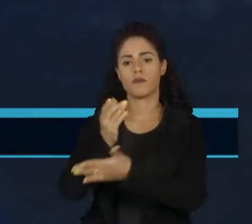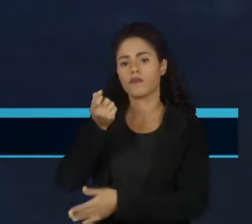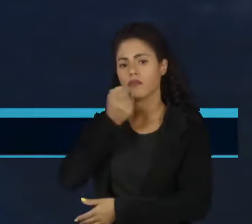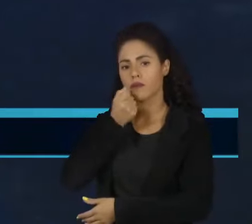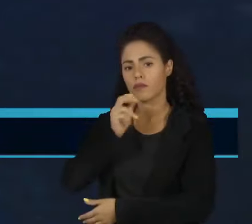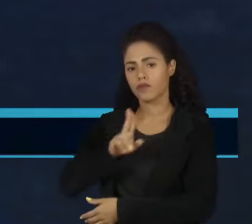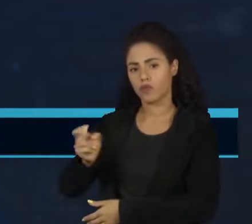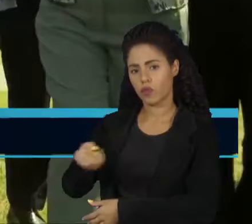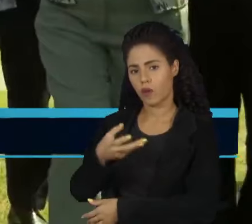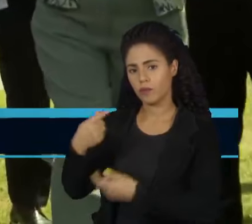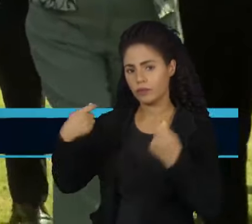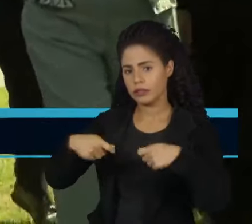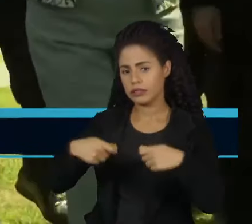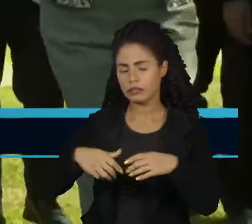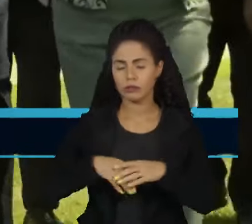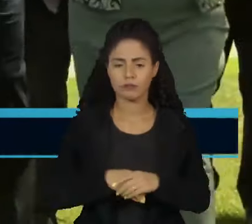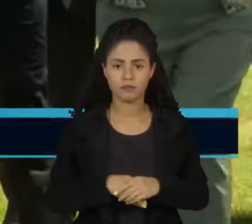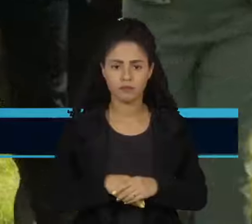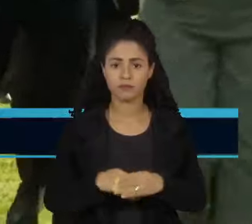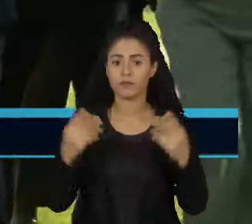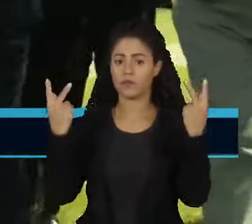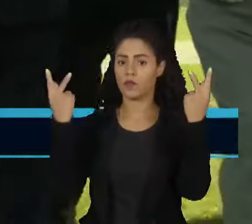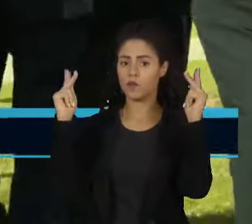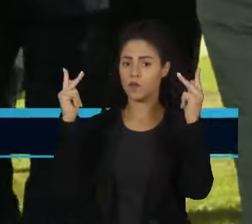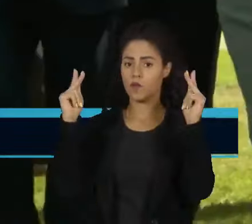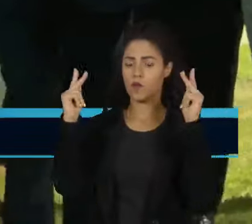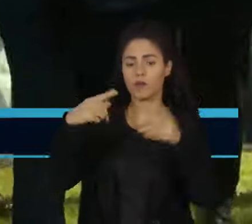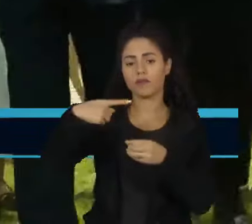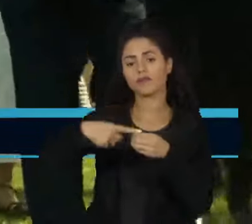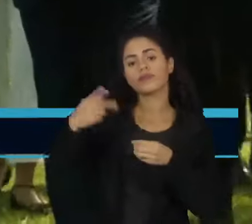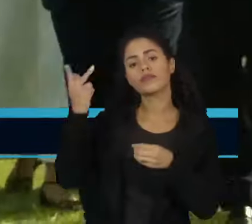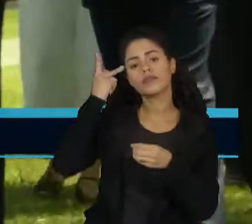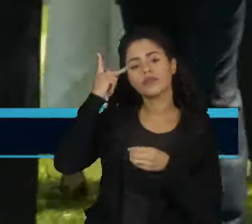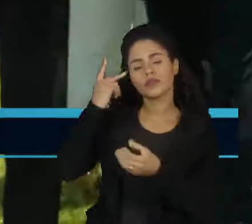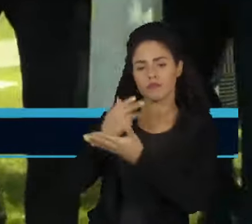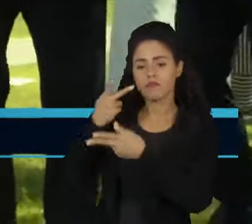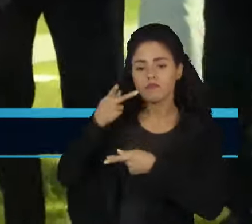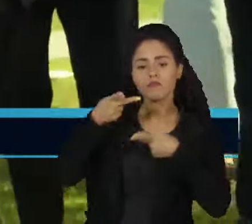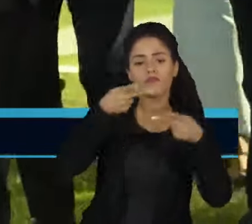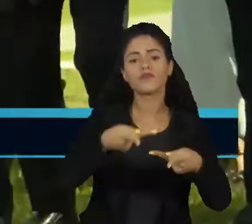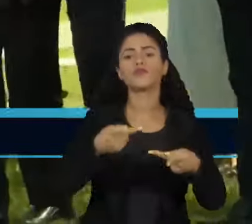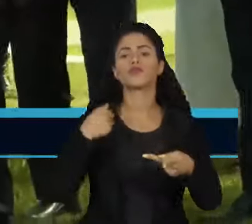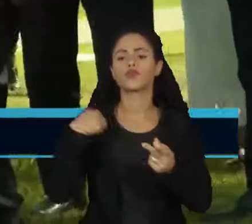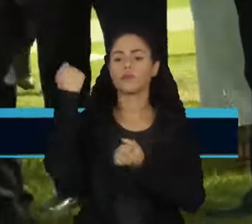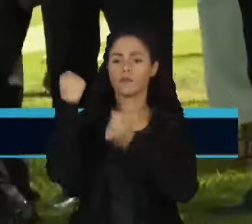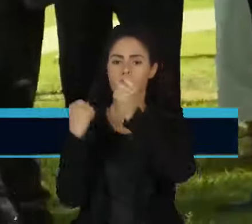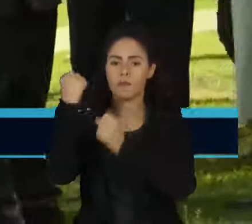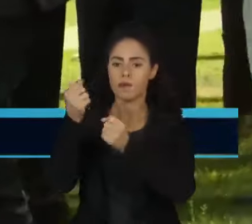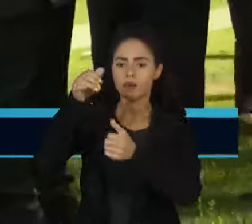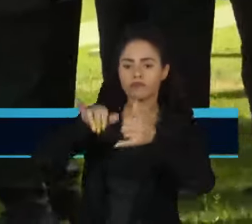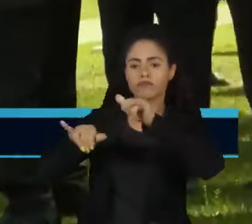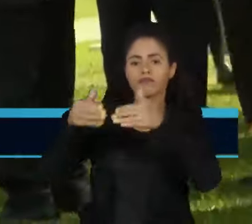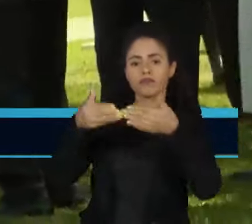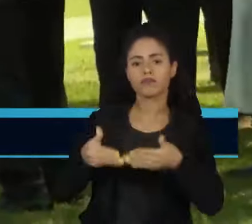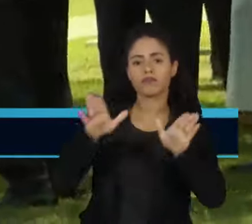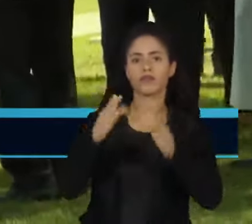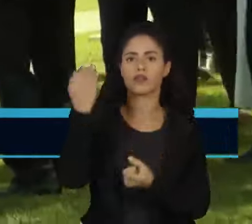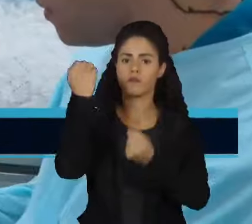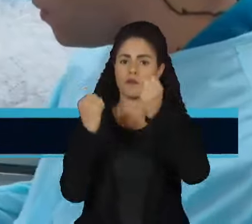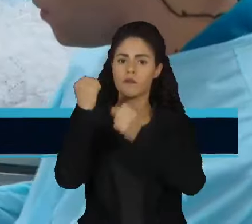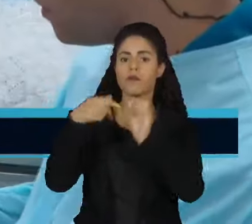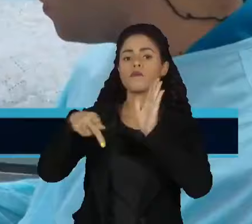novos medicamentos. Em Hortolândia, no interior de São Paulo, Lula visitou um laboratório e participou da inauguração de uma fábrica